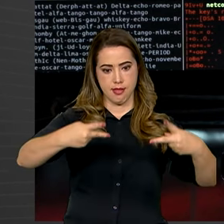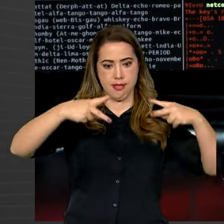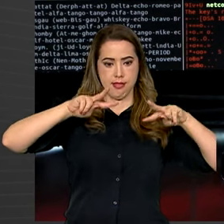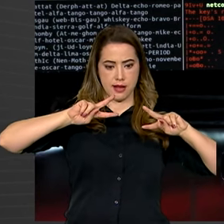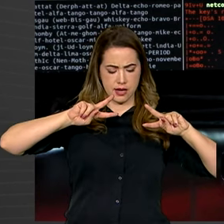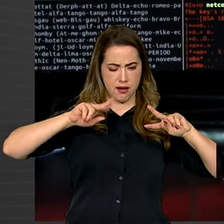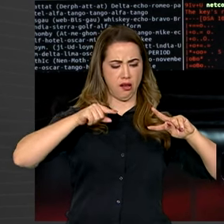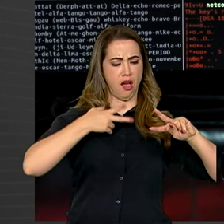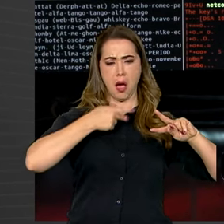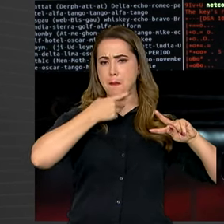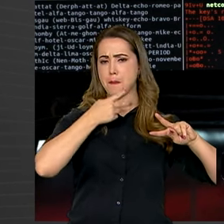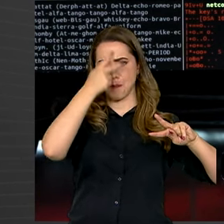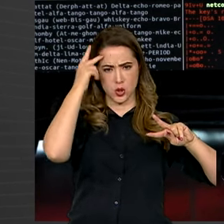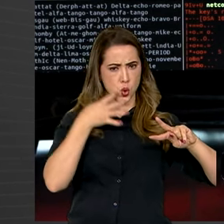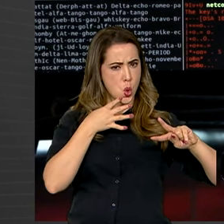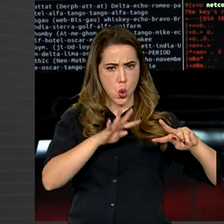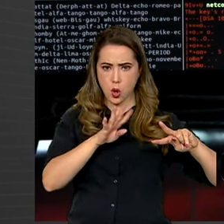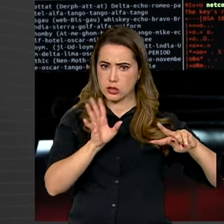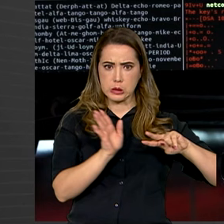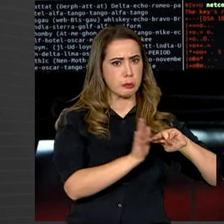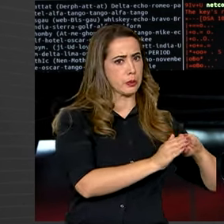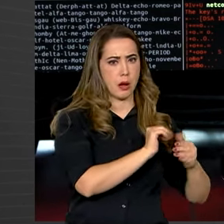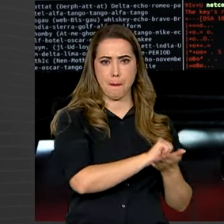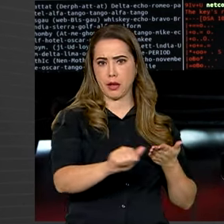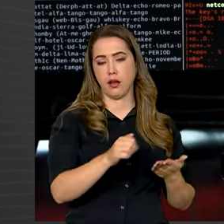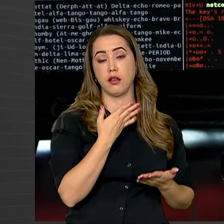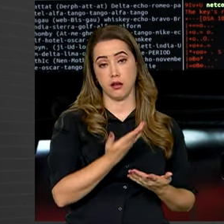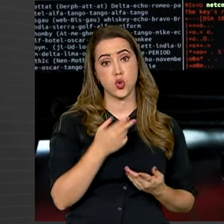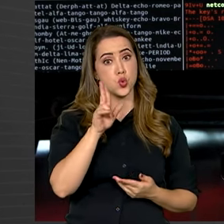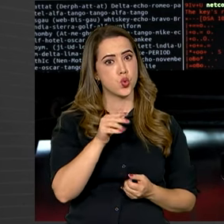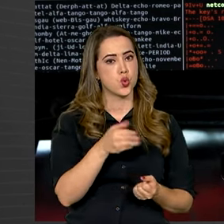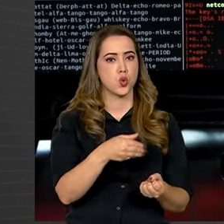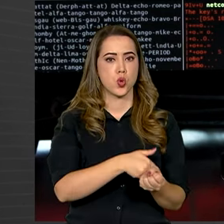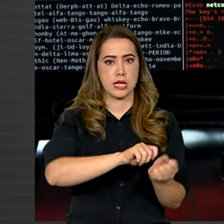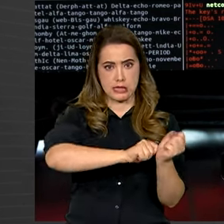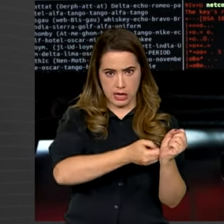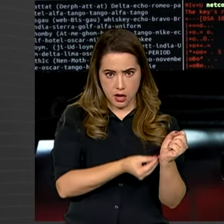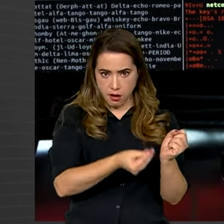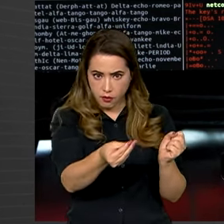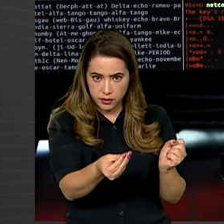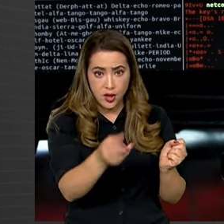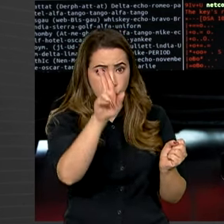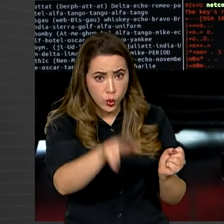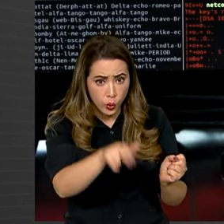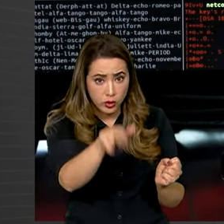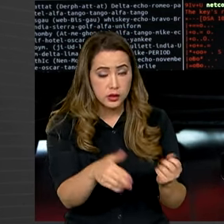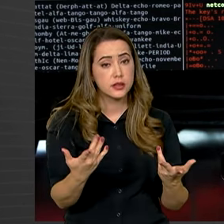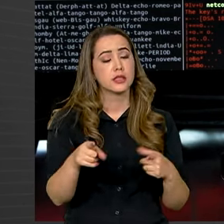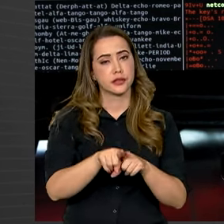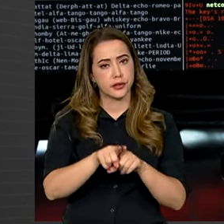desconhecidas e nunca passar informações pessoais e senhas. Há muitos golpes, por exemplo, que envolvem